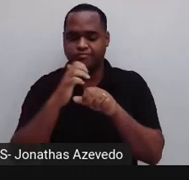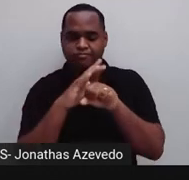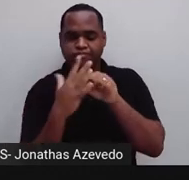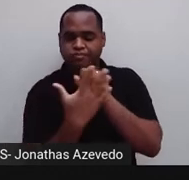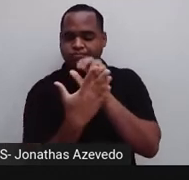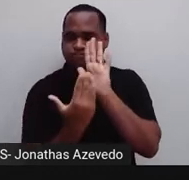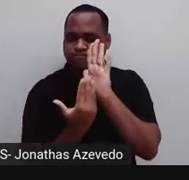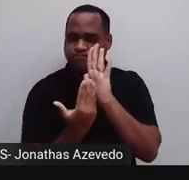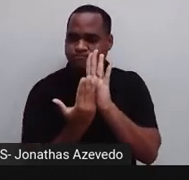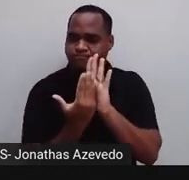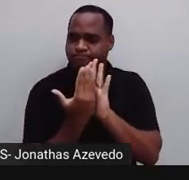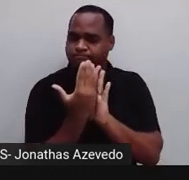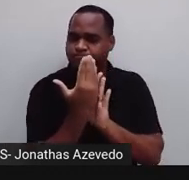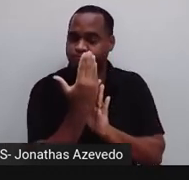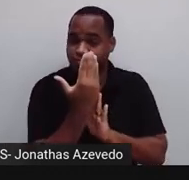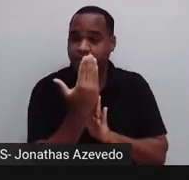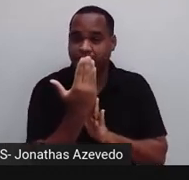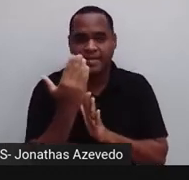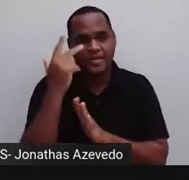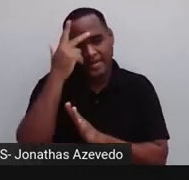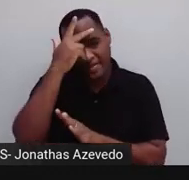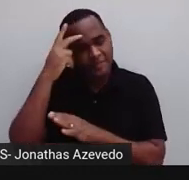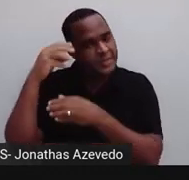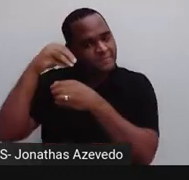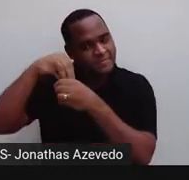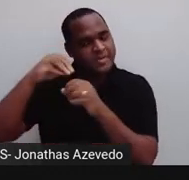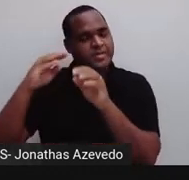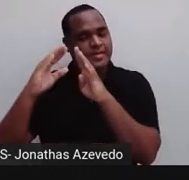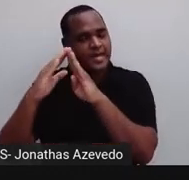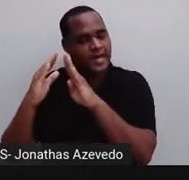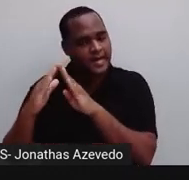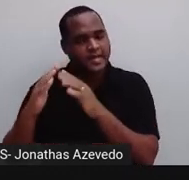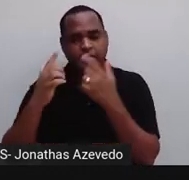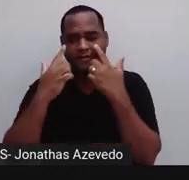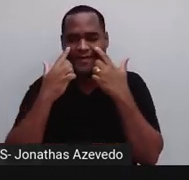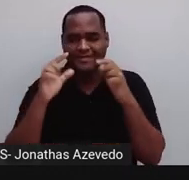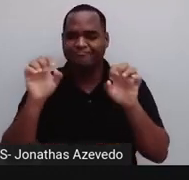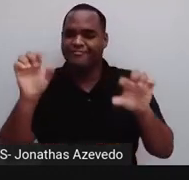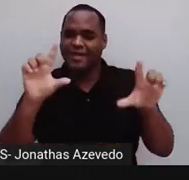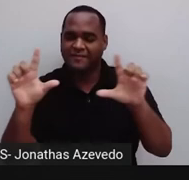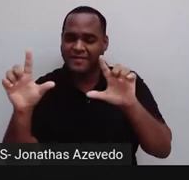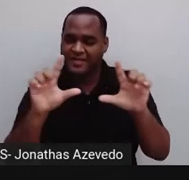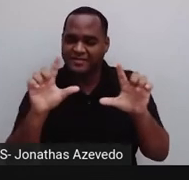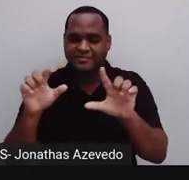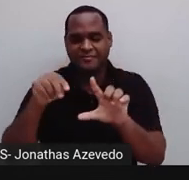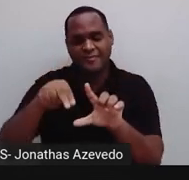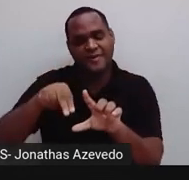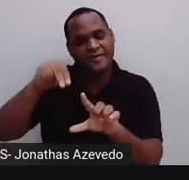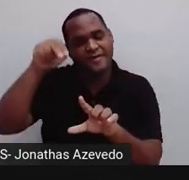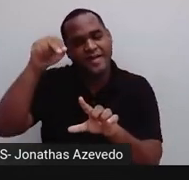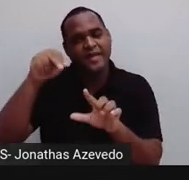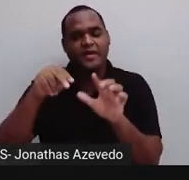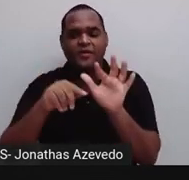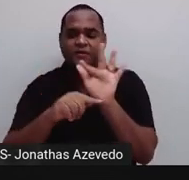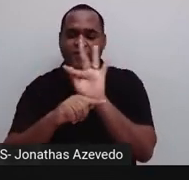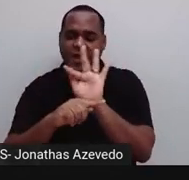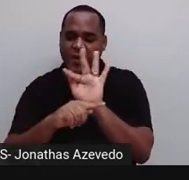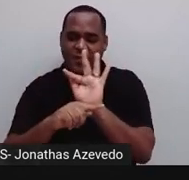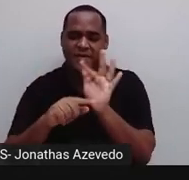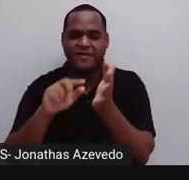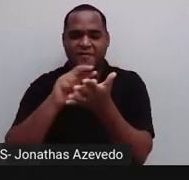-19 e as pessoas começaram a passar mais tempo em casa, tá? E em casa, acessando a